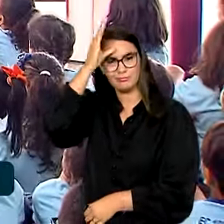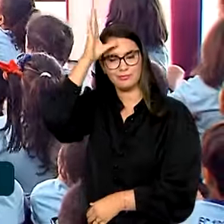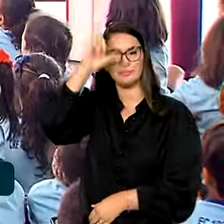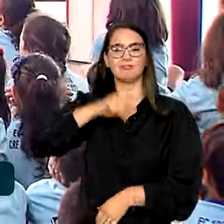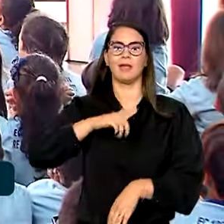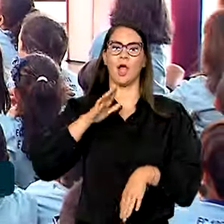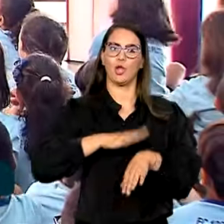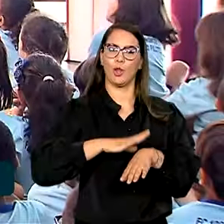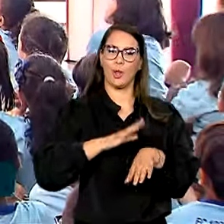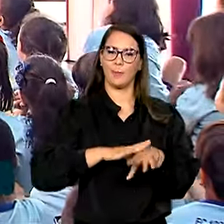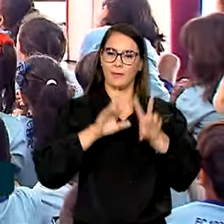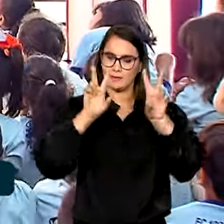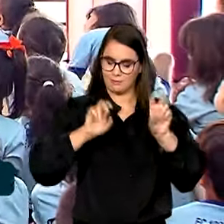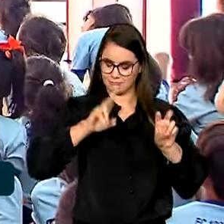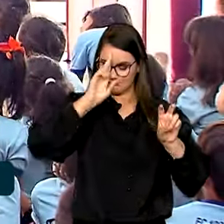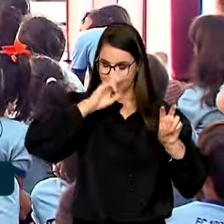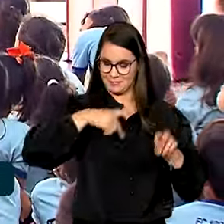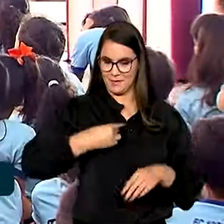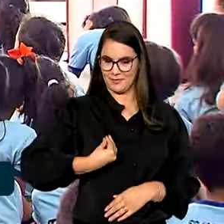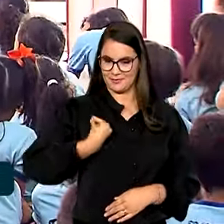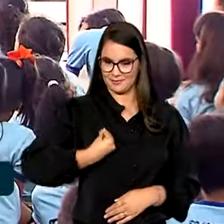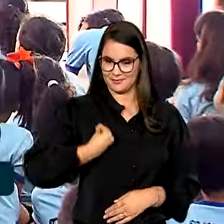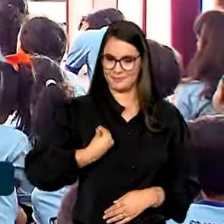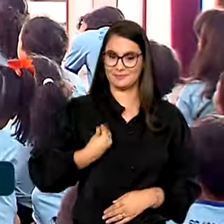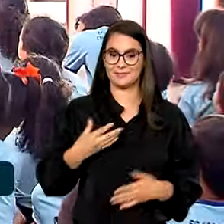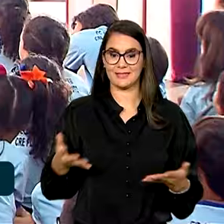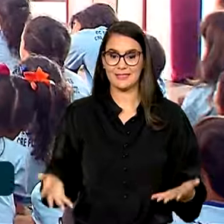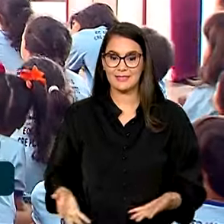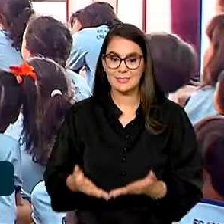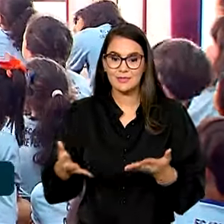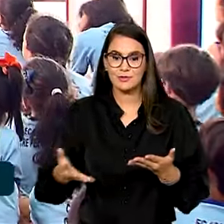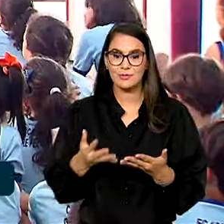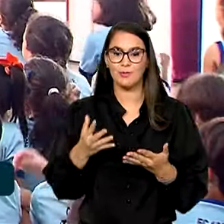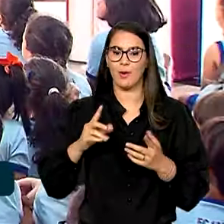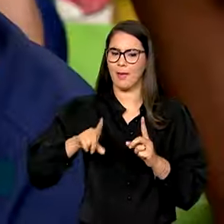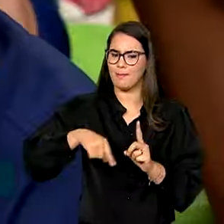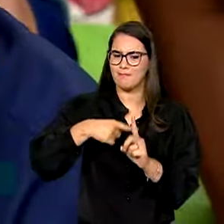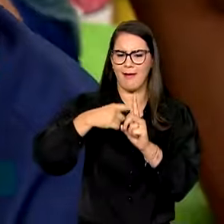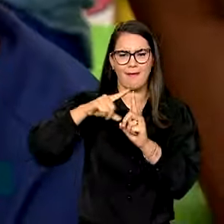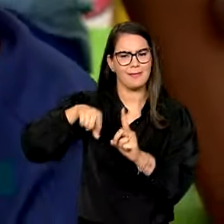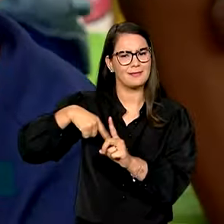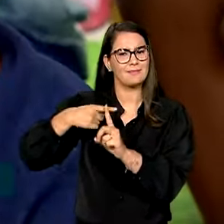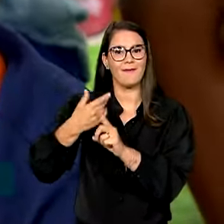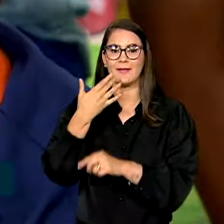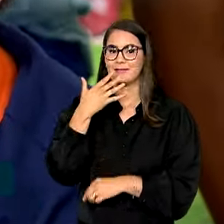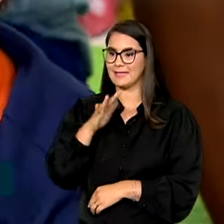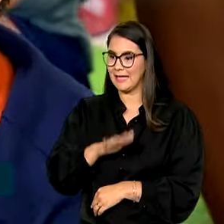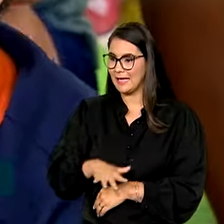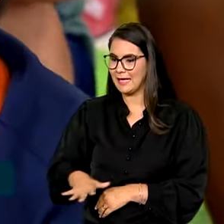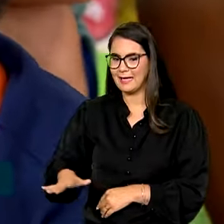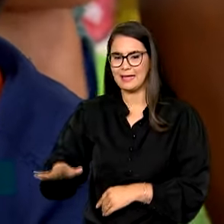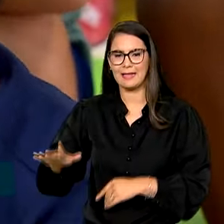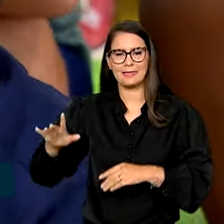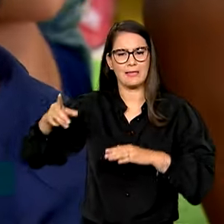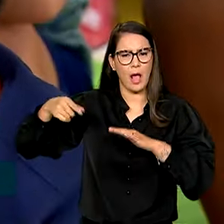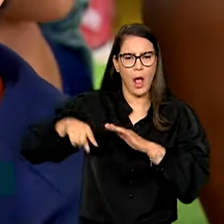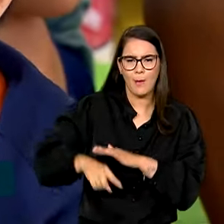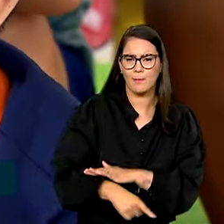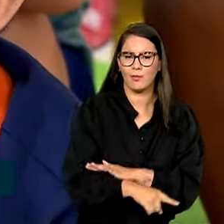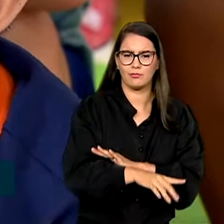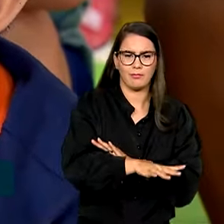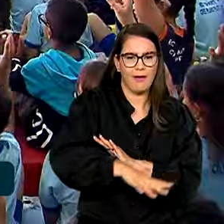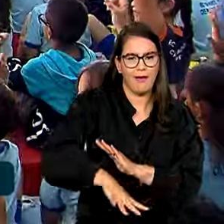autonomia sobre a própria vida. E para estimular cada vez mais cedo crianças a mergulharem nesse